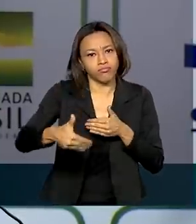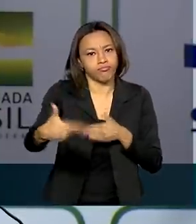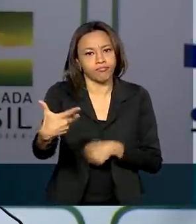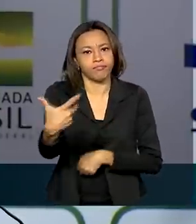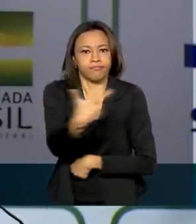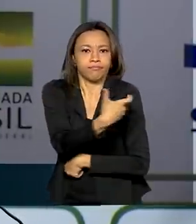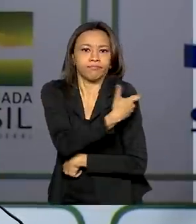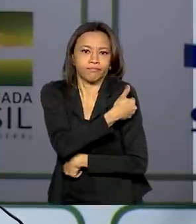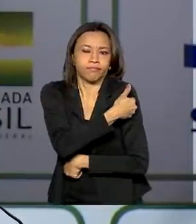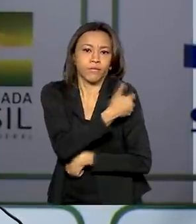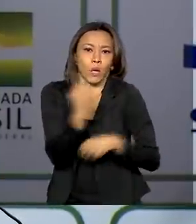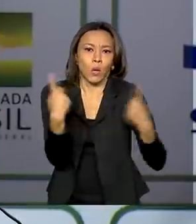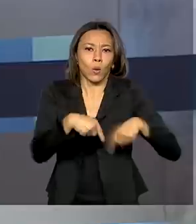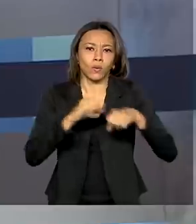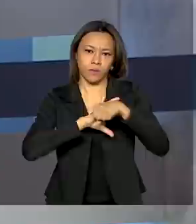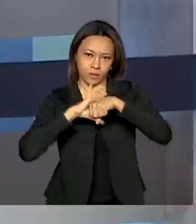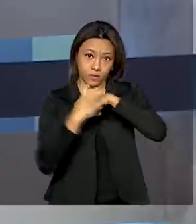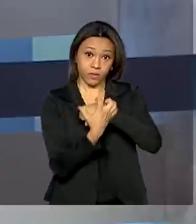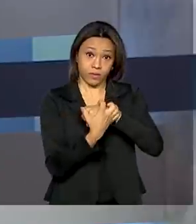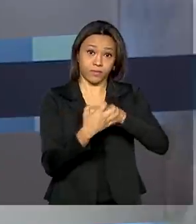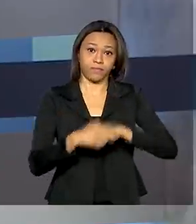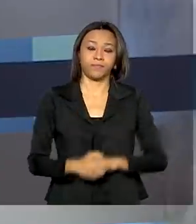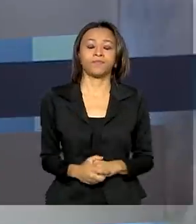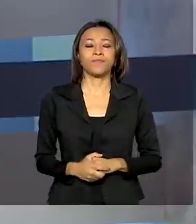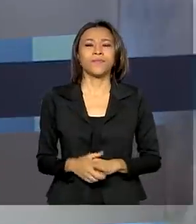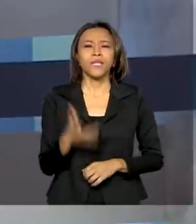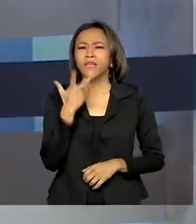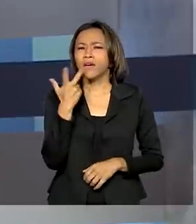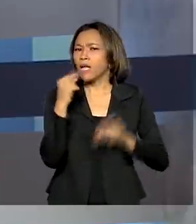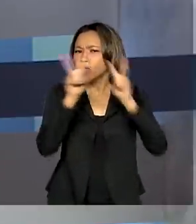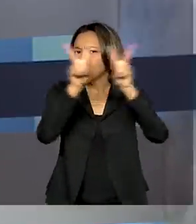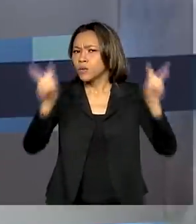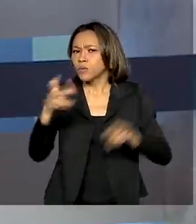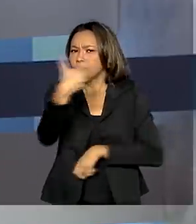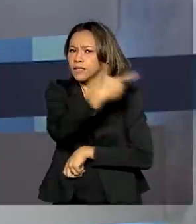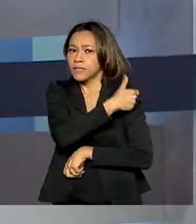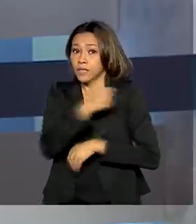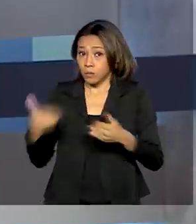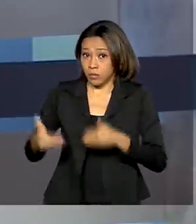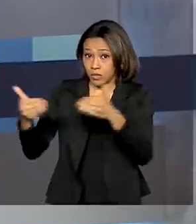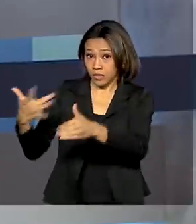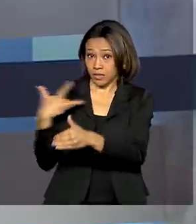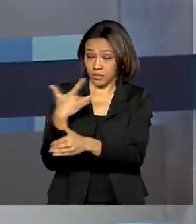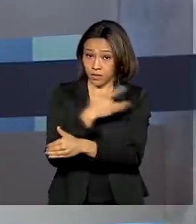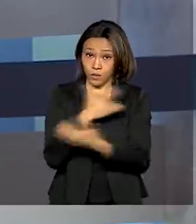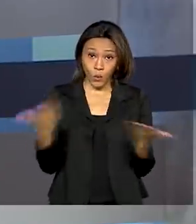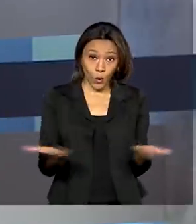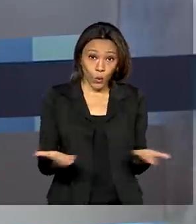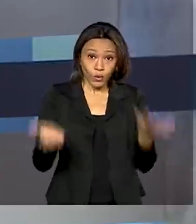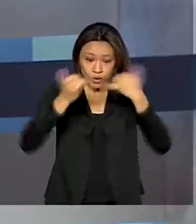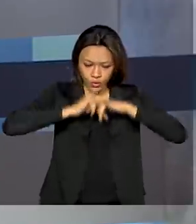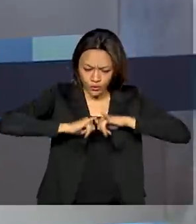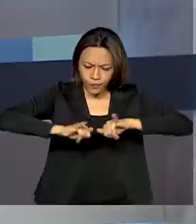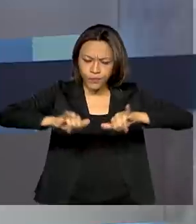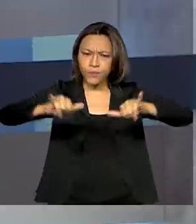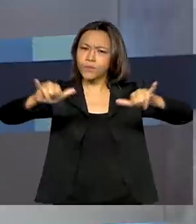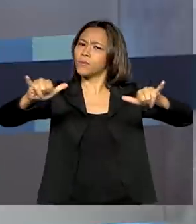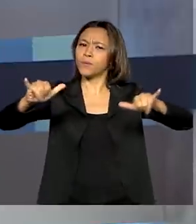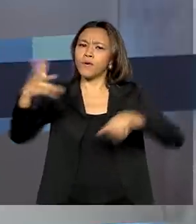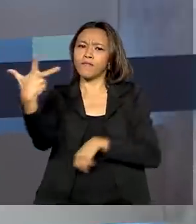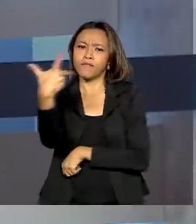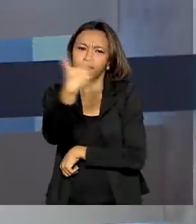quanto ao coronavírus. E por falar em vacina, Ministério da Saúde lança hoje a campanha nacional de vacinação